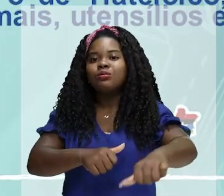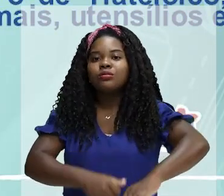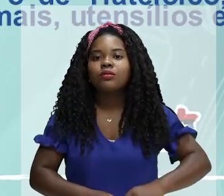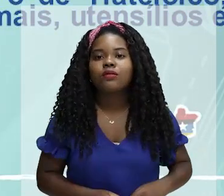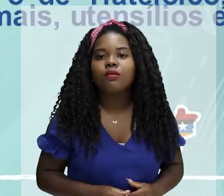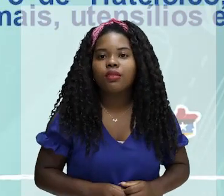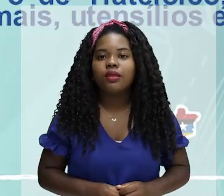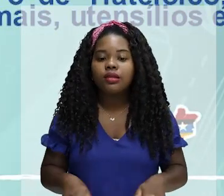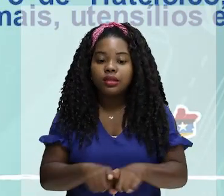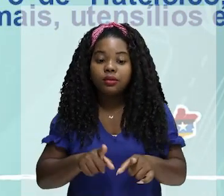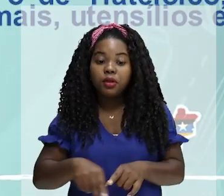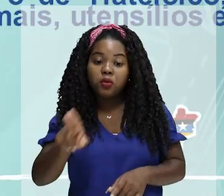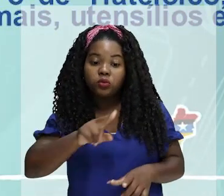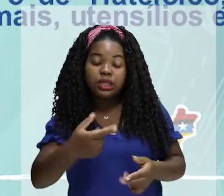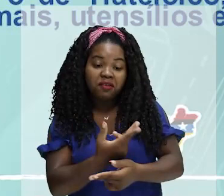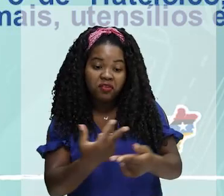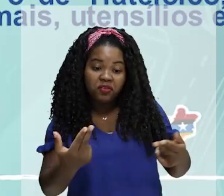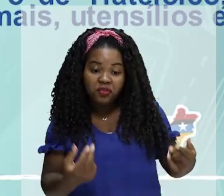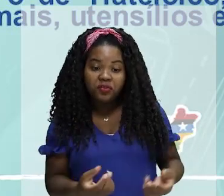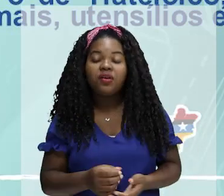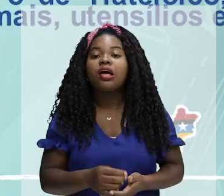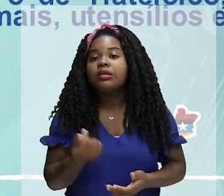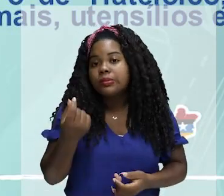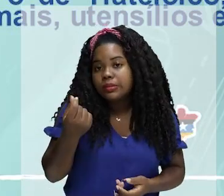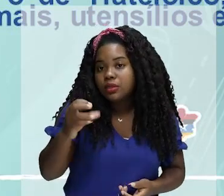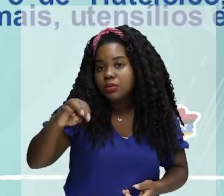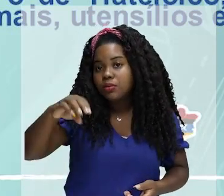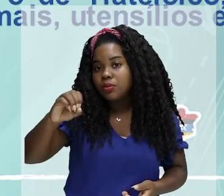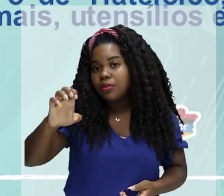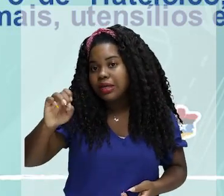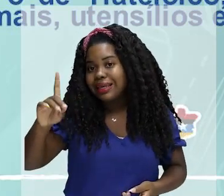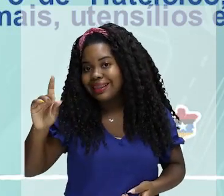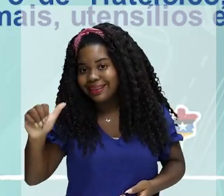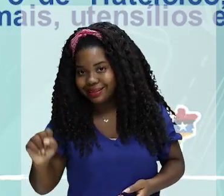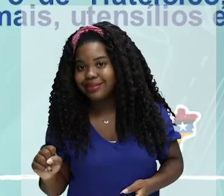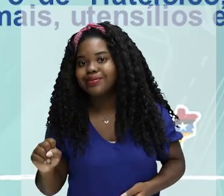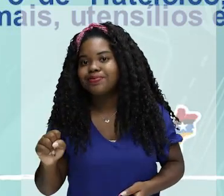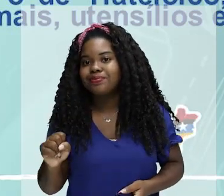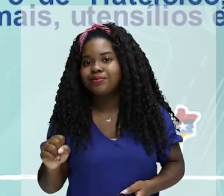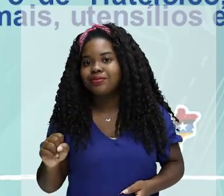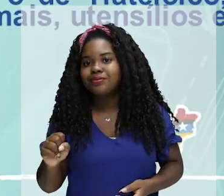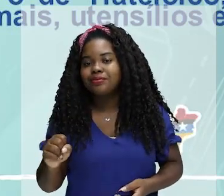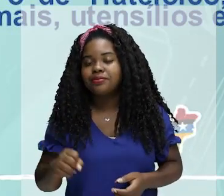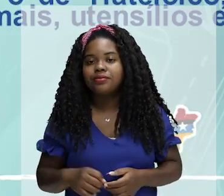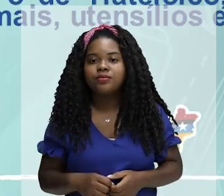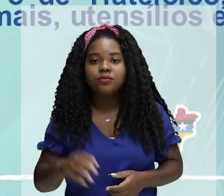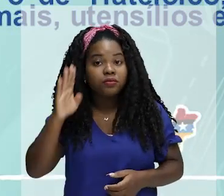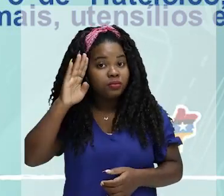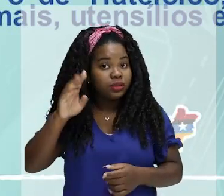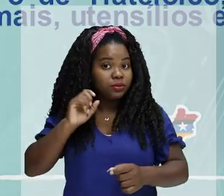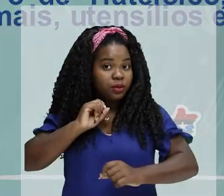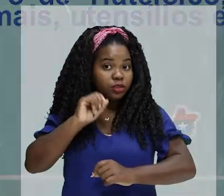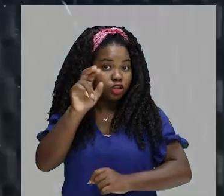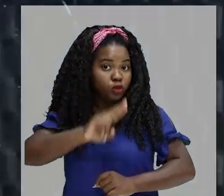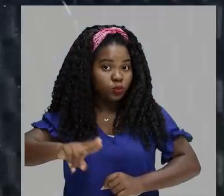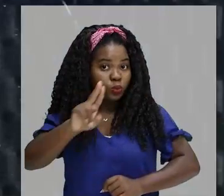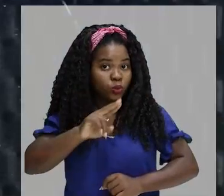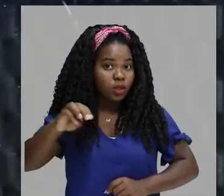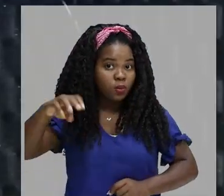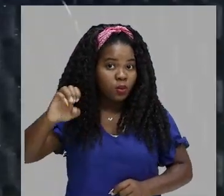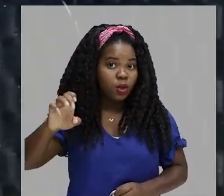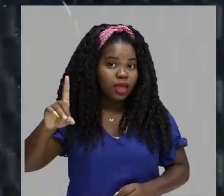várias moedas, não moedas metálicas. Uma das principais moedas que os aztecas